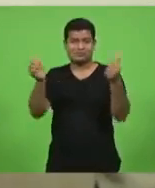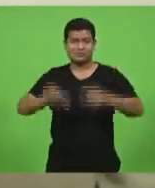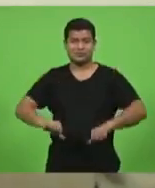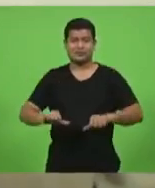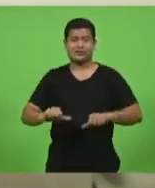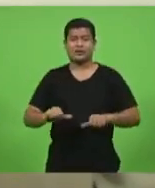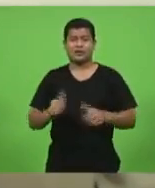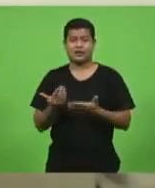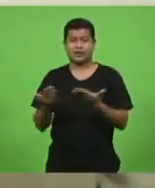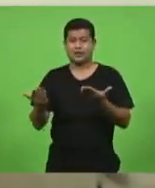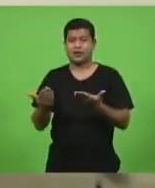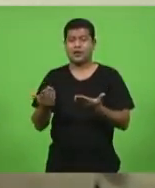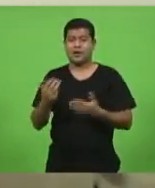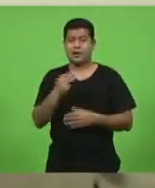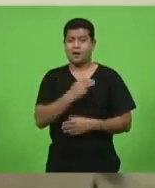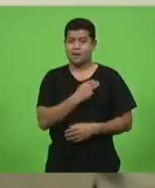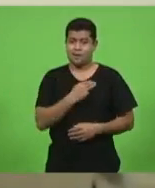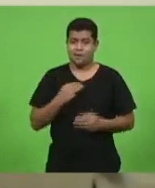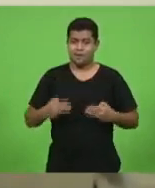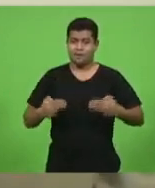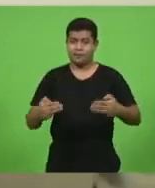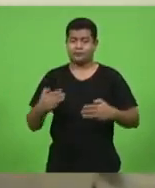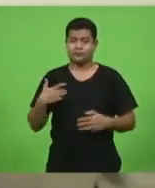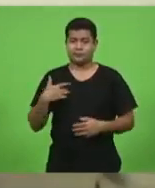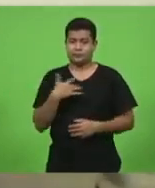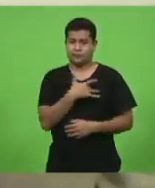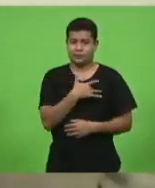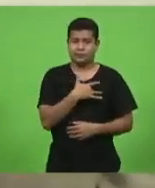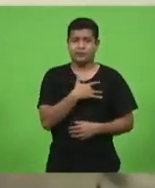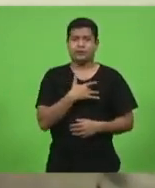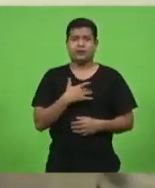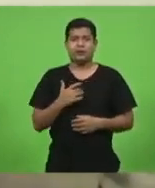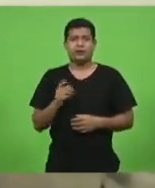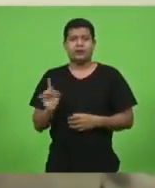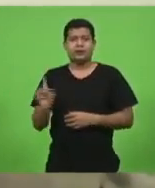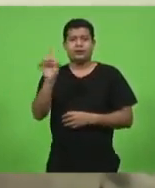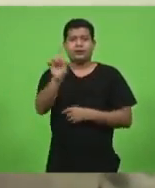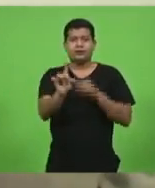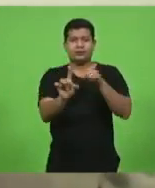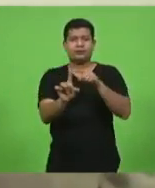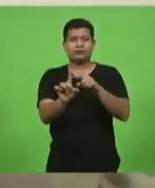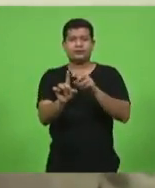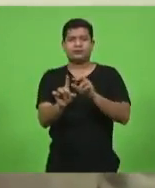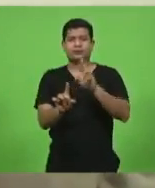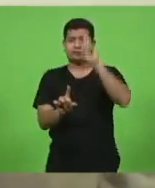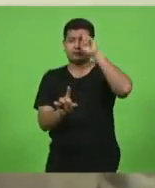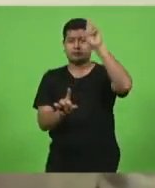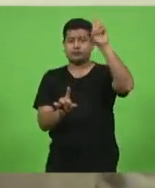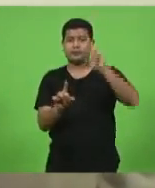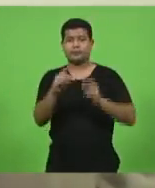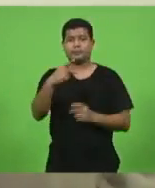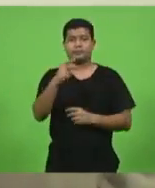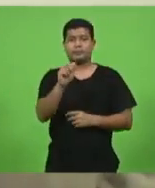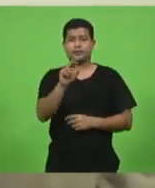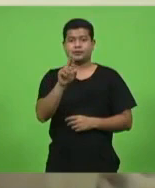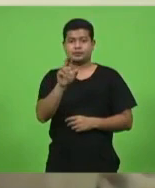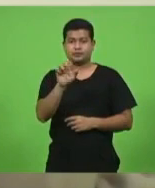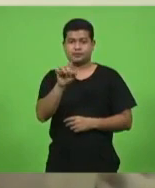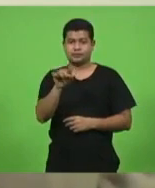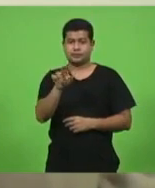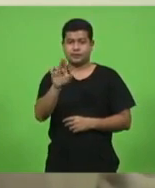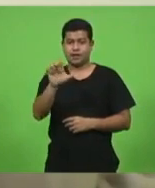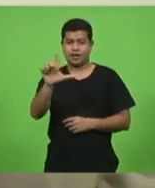no Ministério da Saúde à frente estava o ministro Pazuello eu quero lembrar que Israel Chile Estados